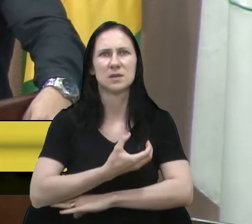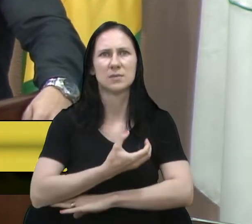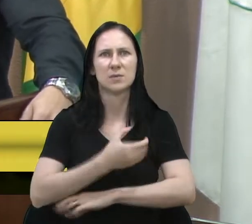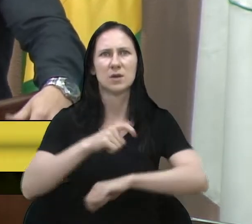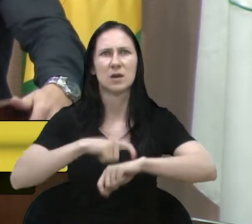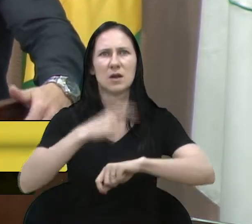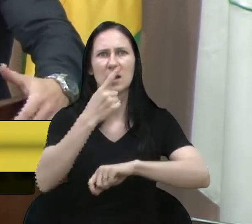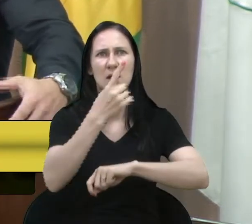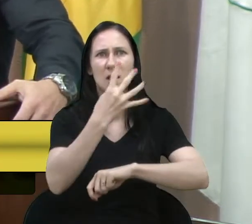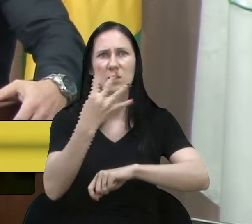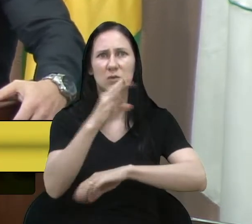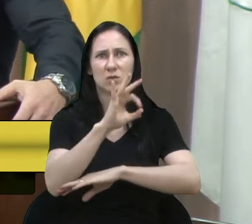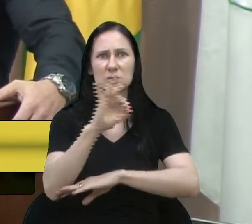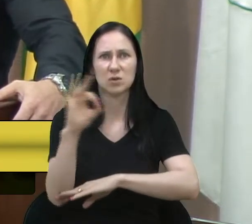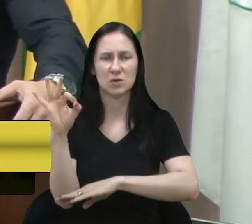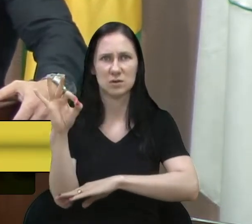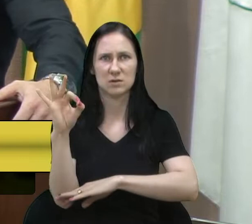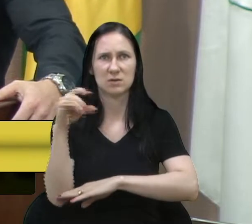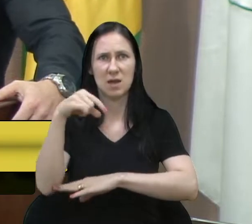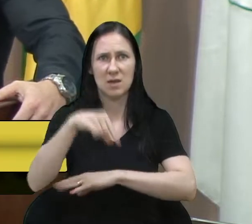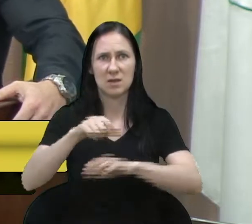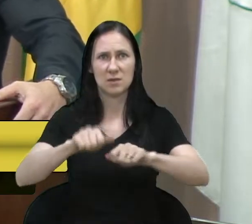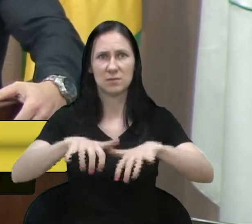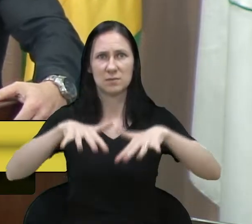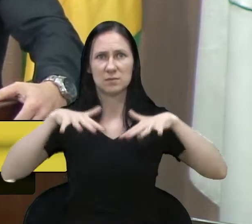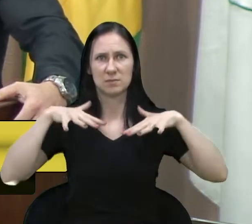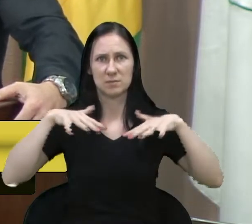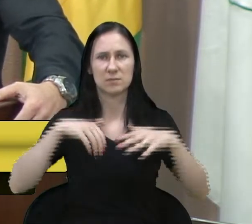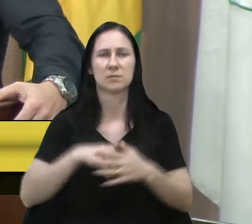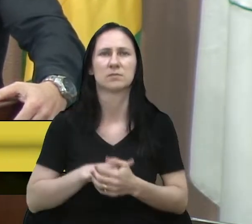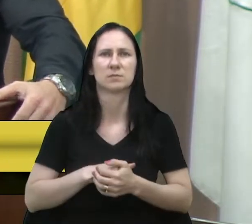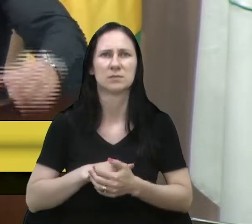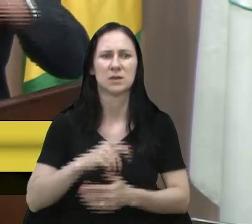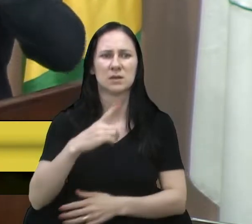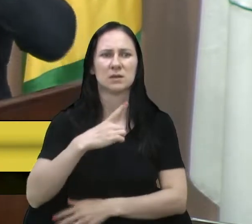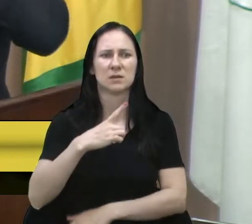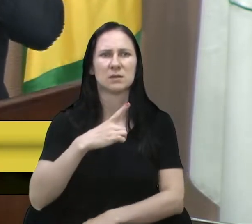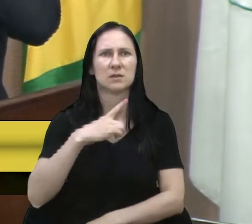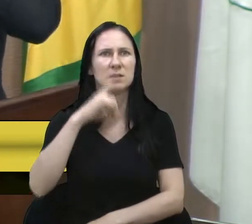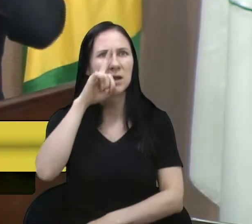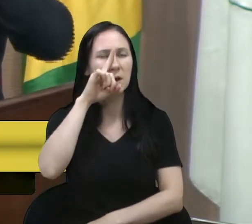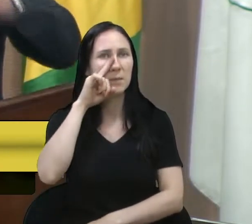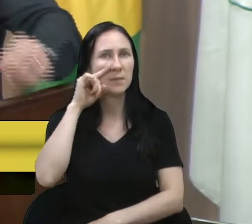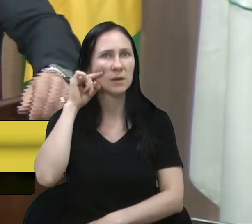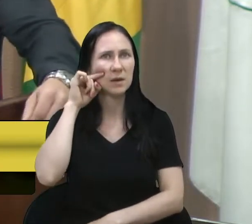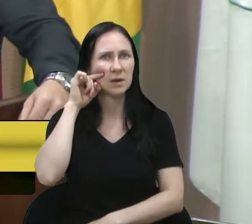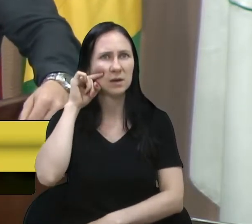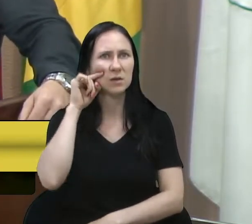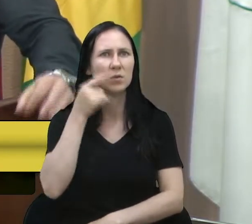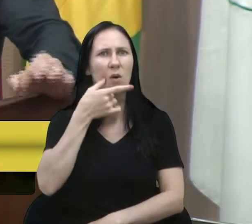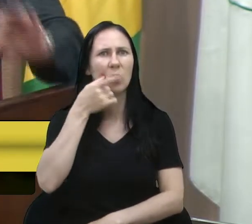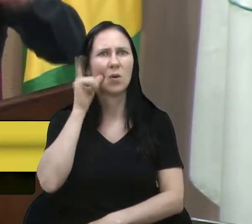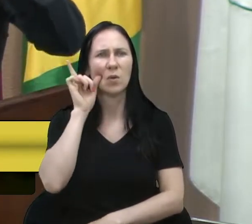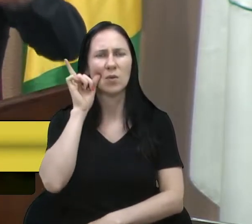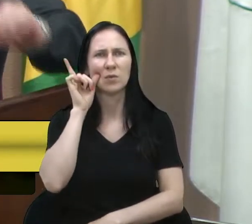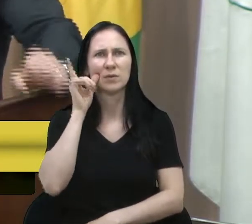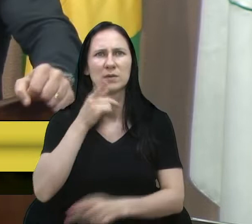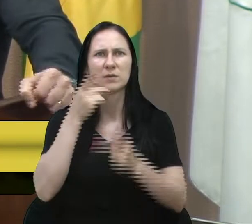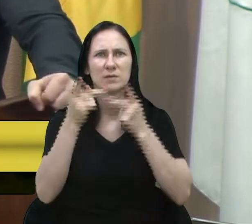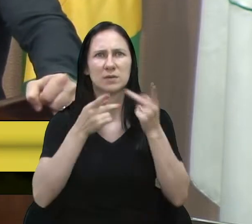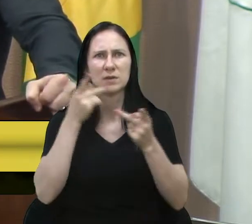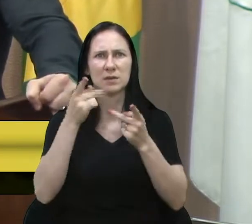14 horas, aqui no plenário. Tem ali, em amarelo, que eu destaquei na sessão de ontem, são três